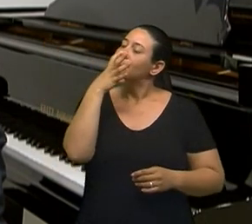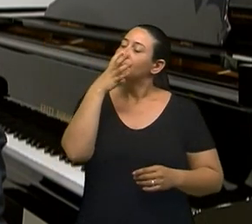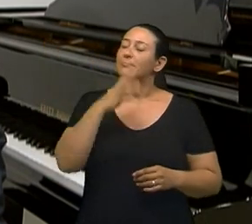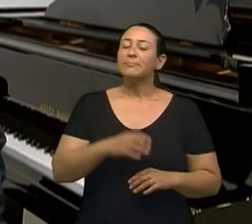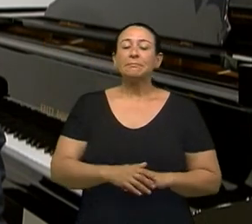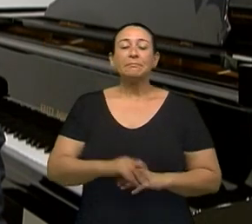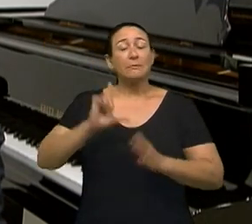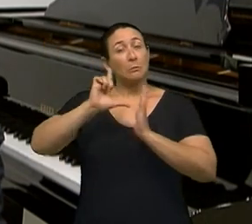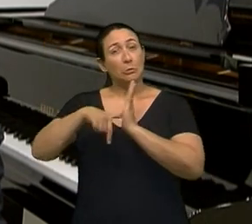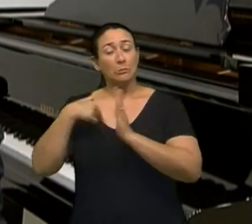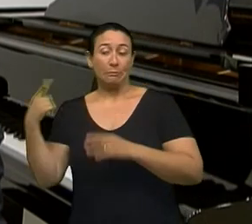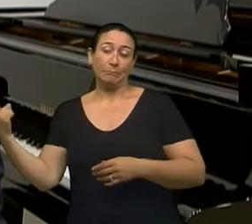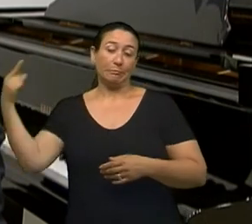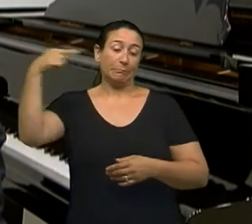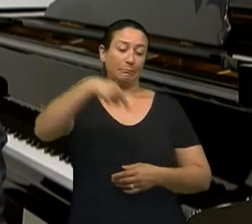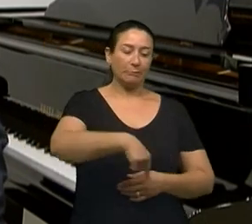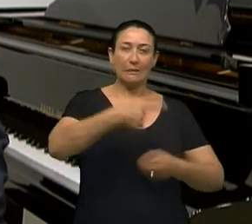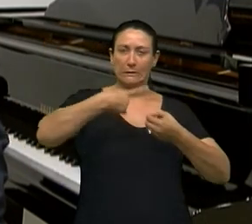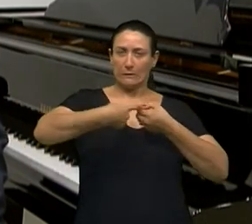o Monte Negro,